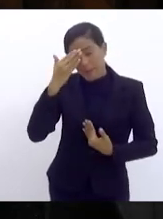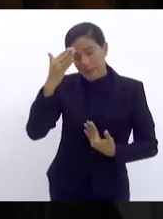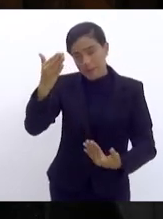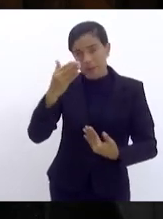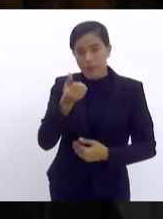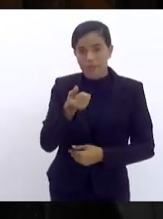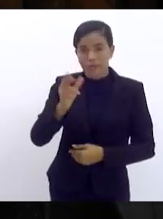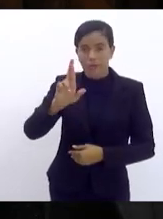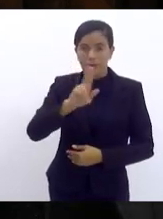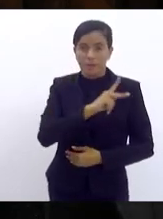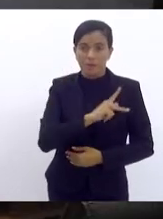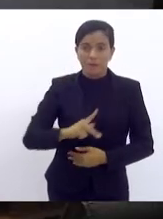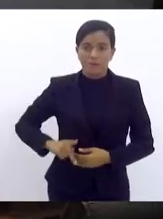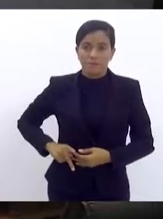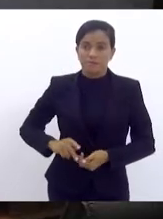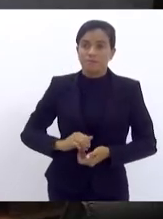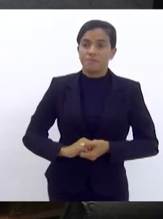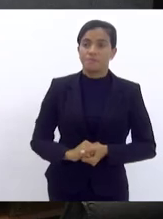obrigado senhor presidente